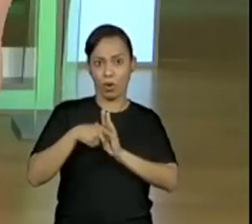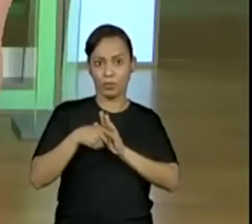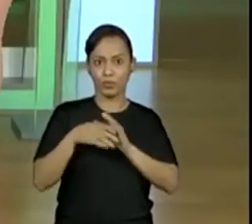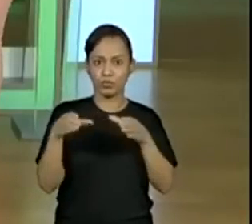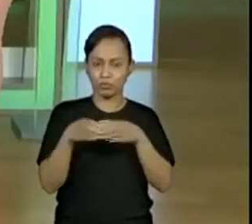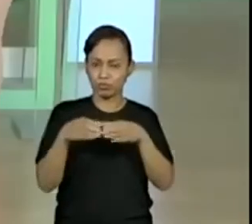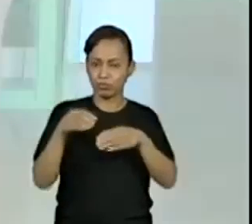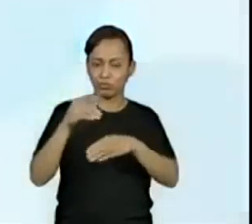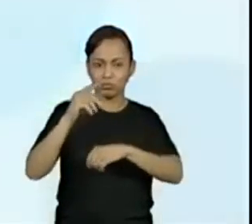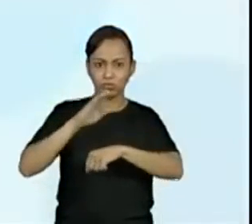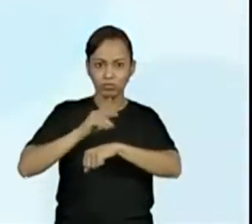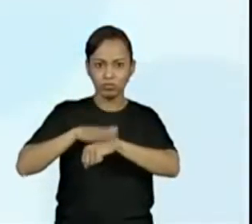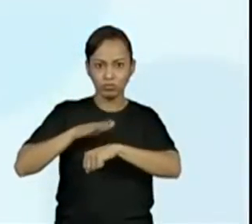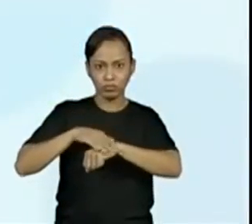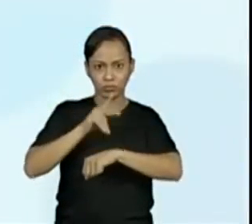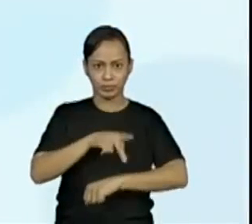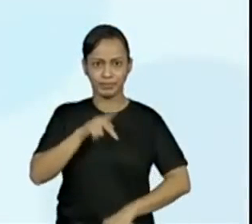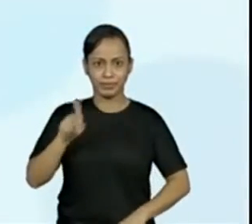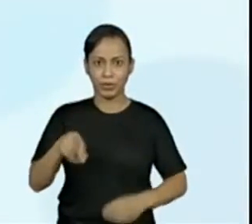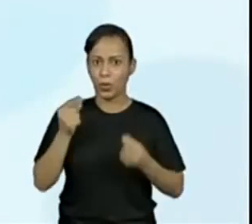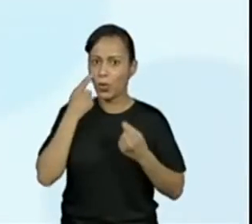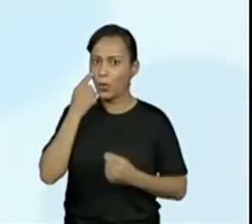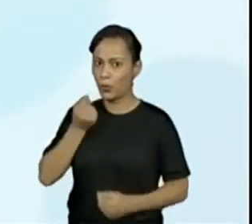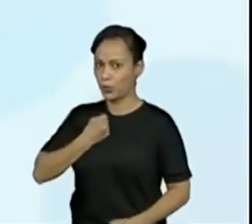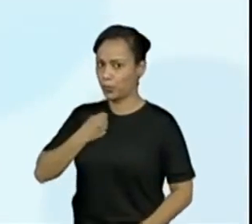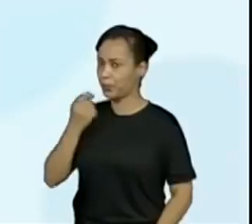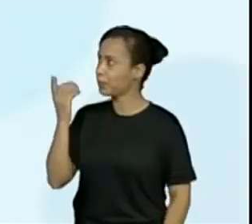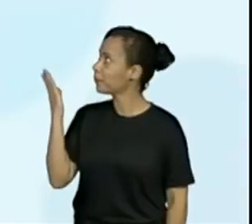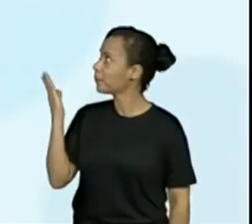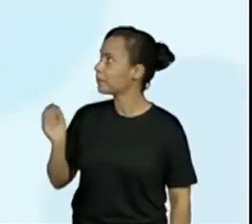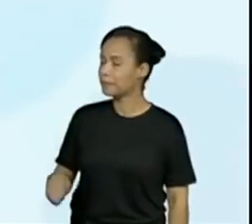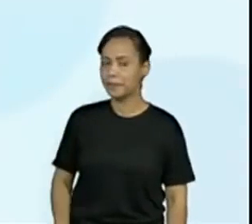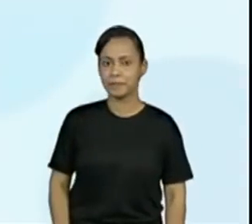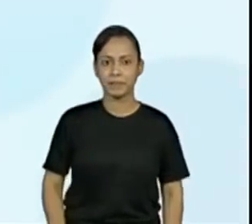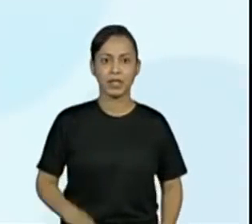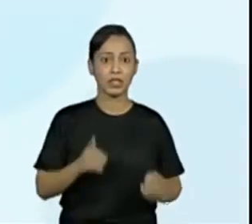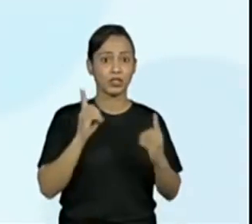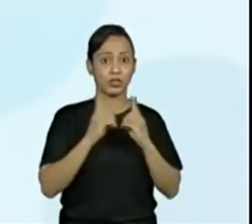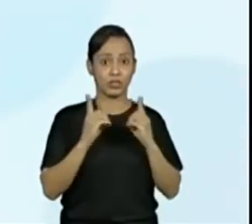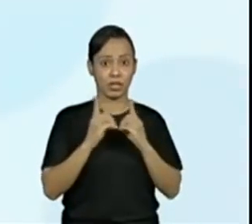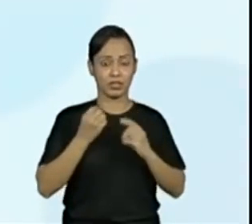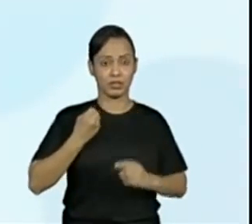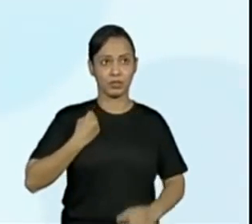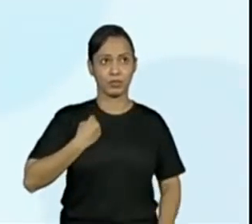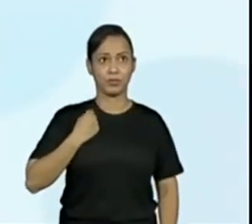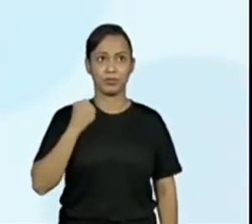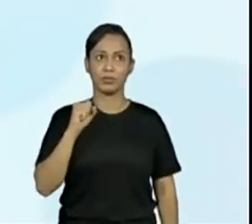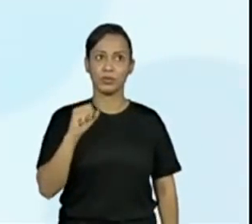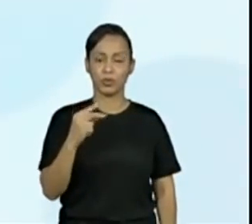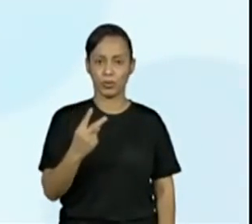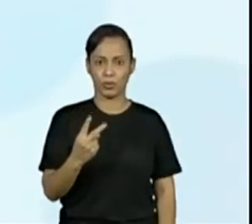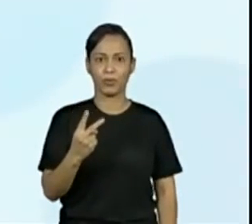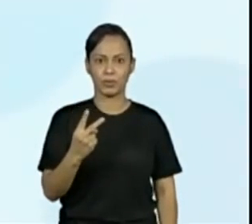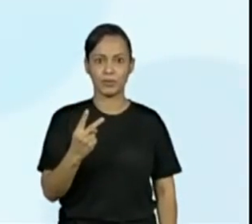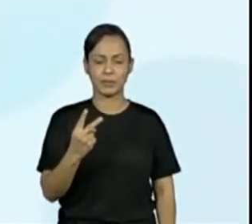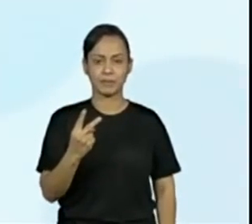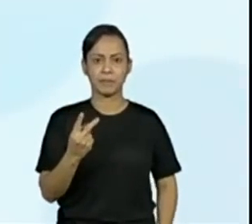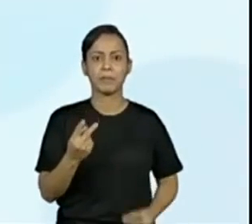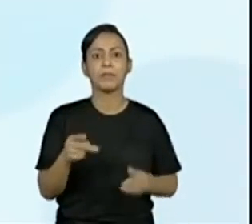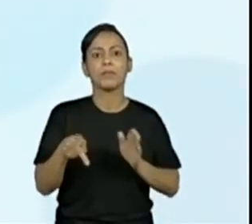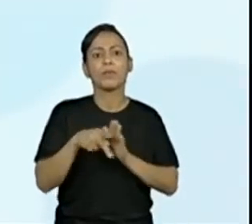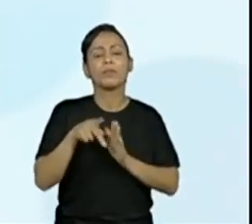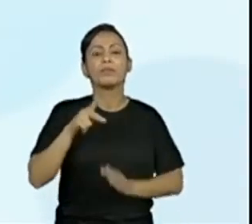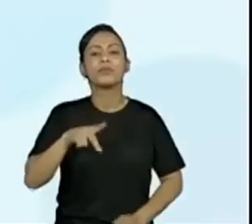uma sequência, língua portuguesa, é a sequência didática 2, né? A gente vai fazer um trabalho